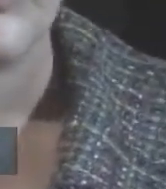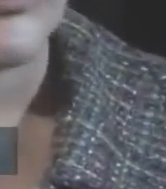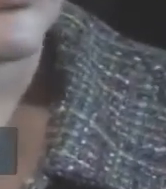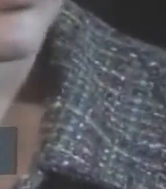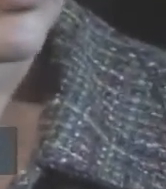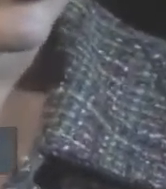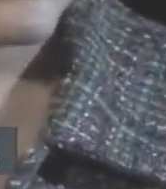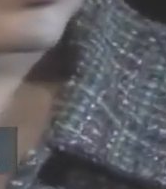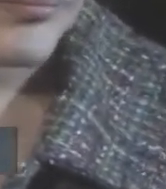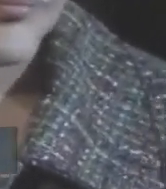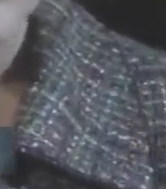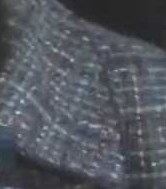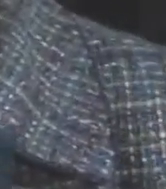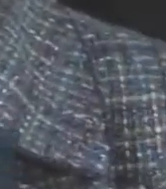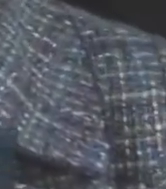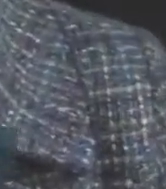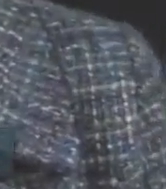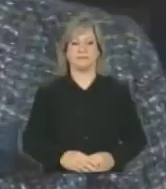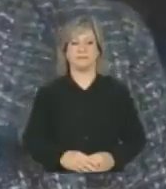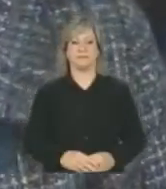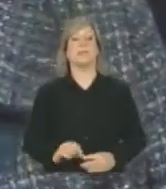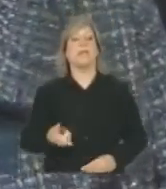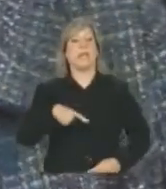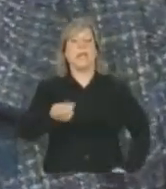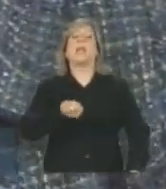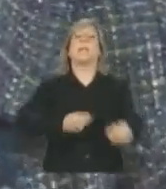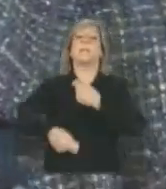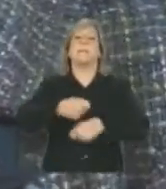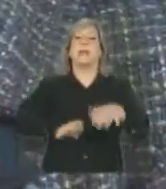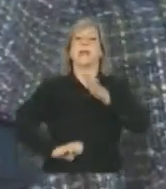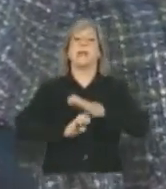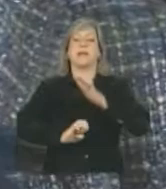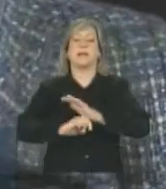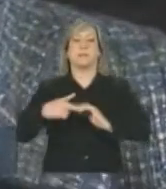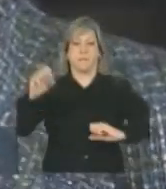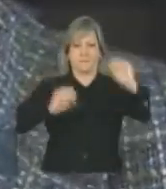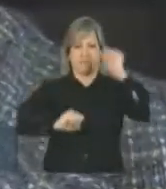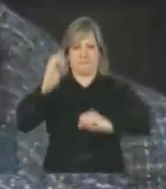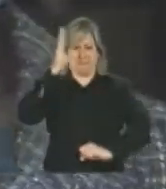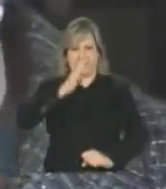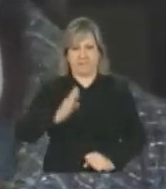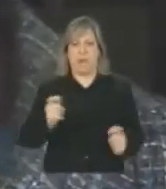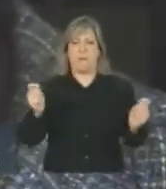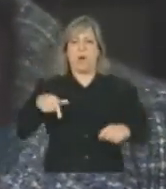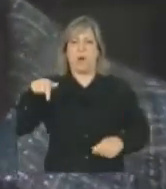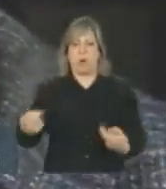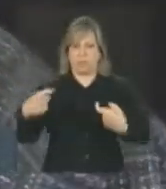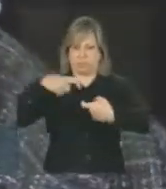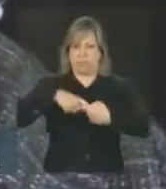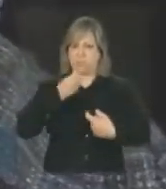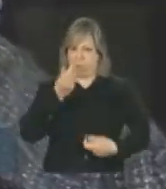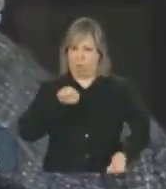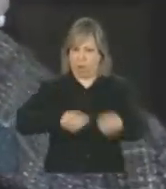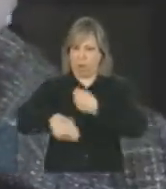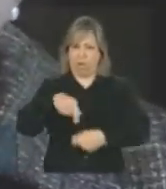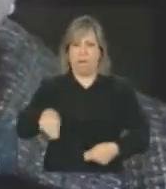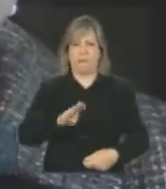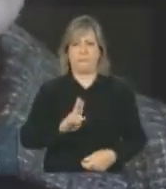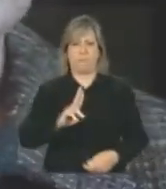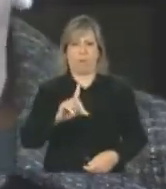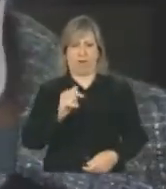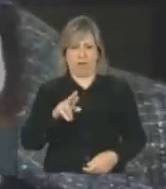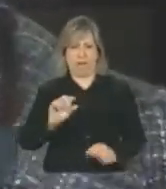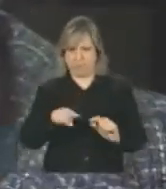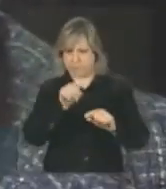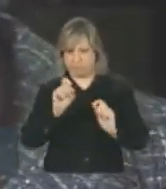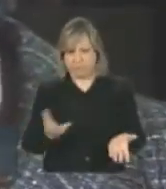para os empresários da indústria brasileira? Olha, eu acredito, eu espero também que a Europa